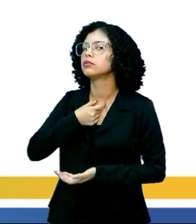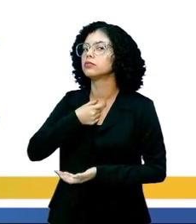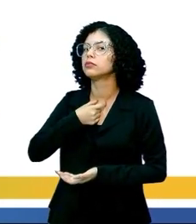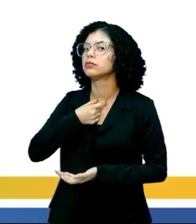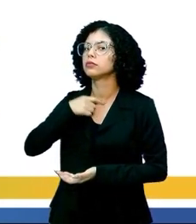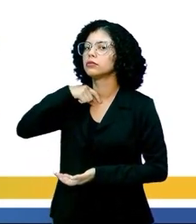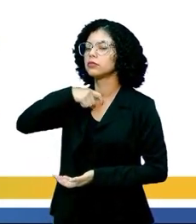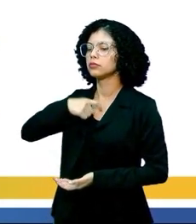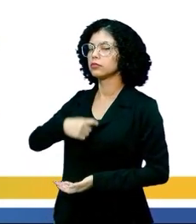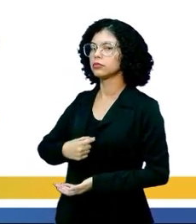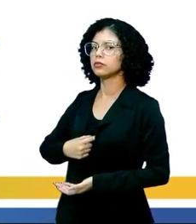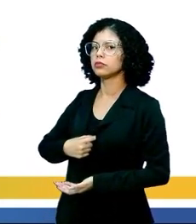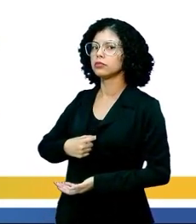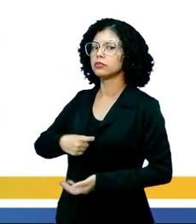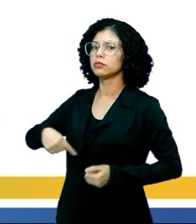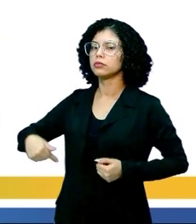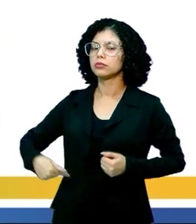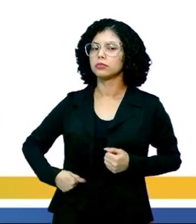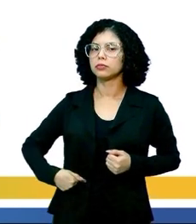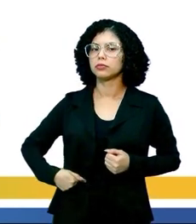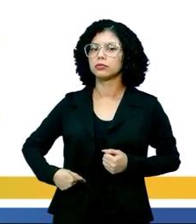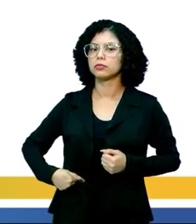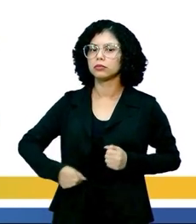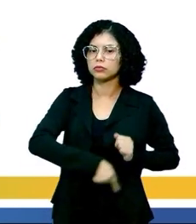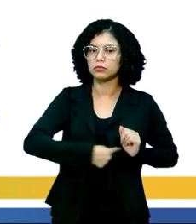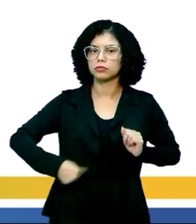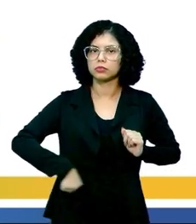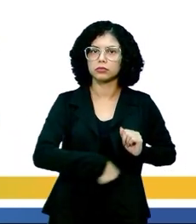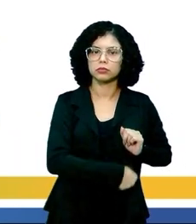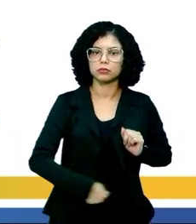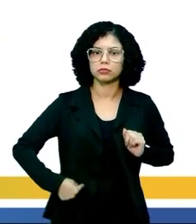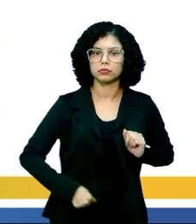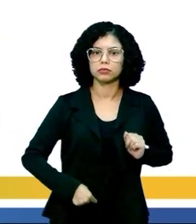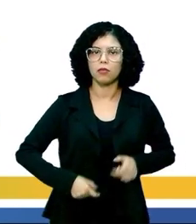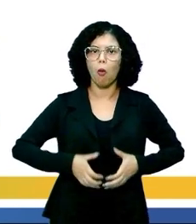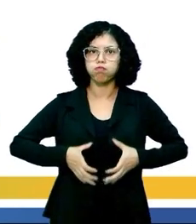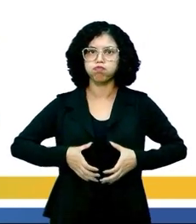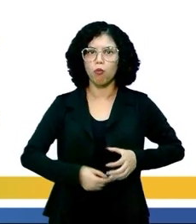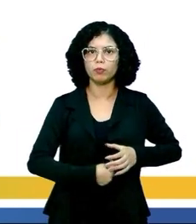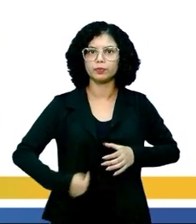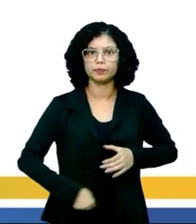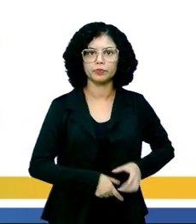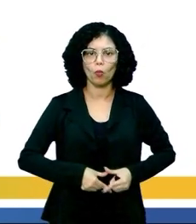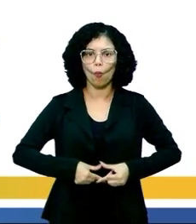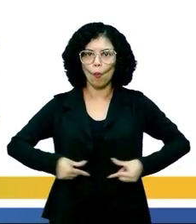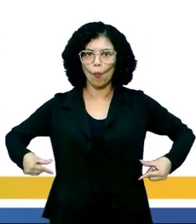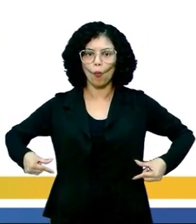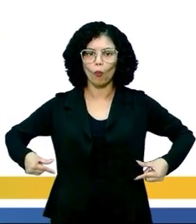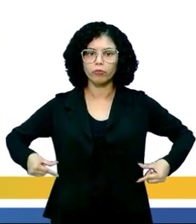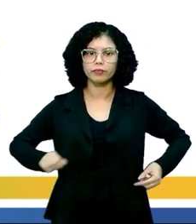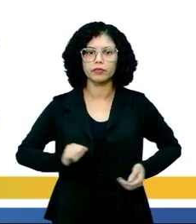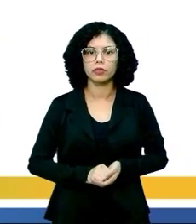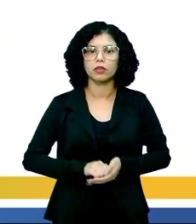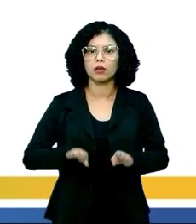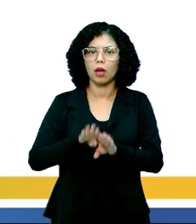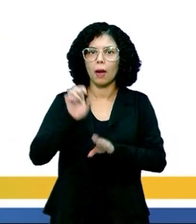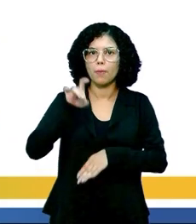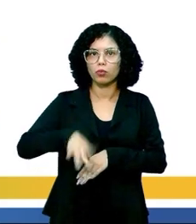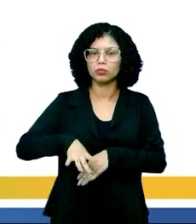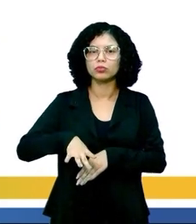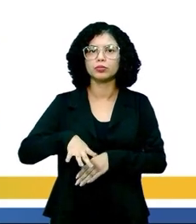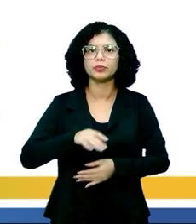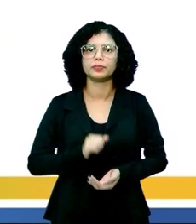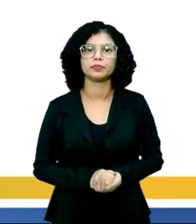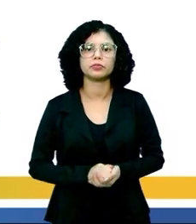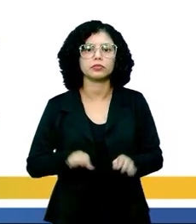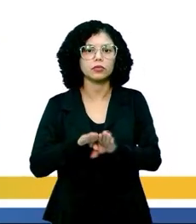esôfago, estômago, intestino delgado, intestino grosso e, por último, o reto, onde ficou antes. Então, qual é a